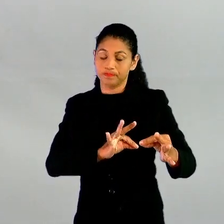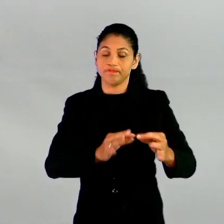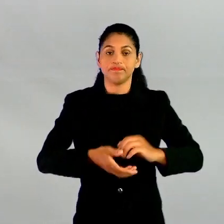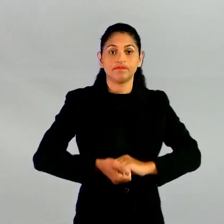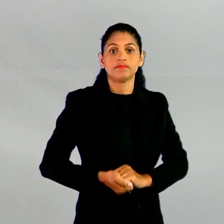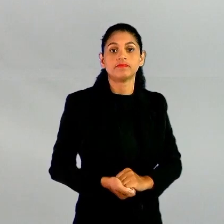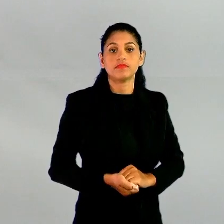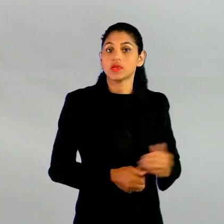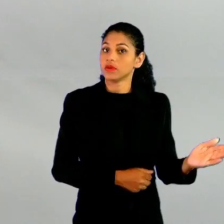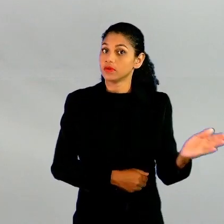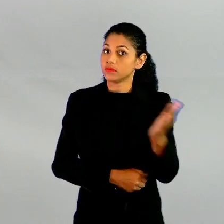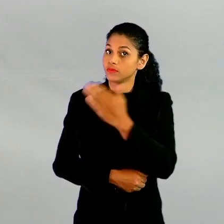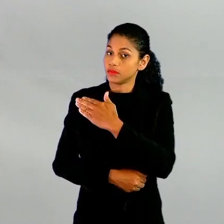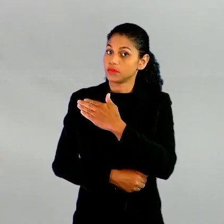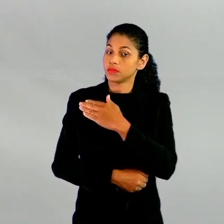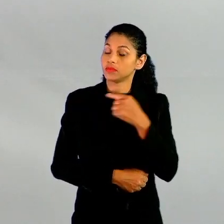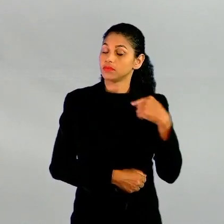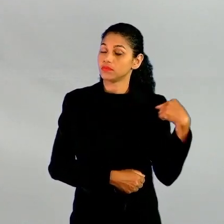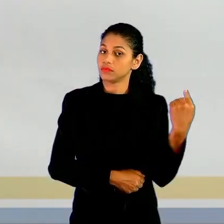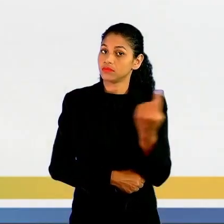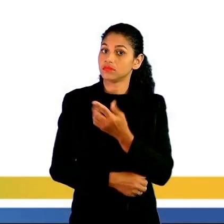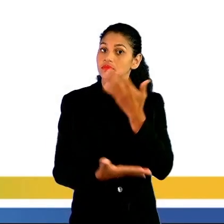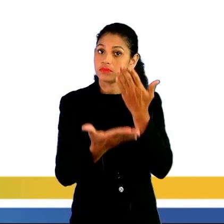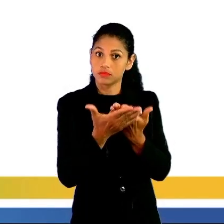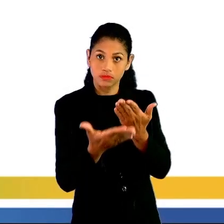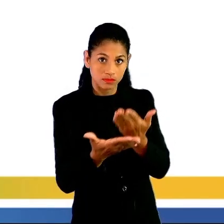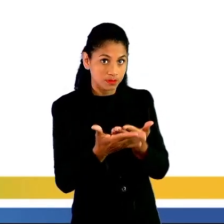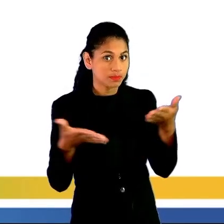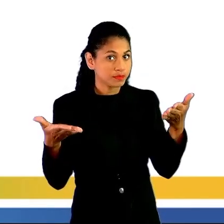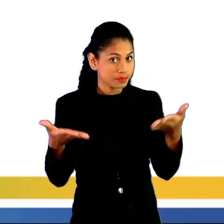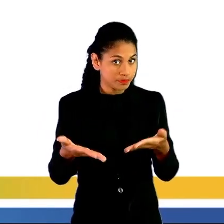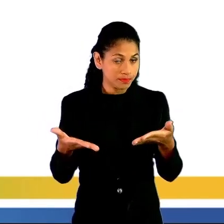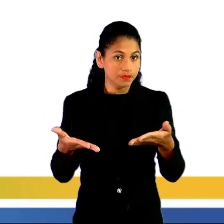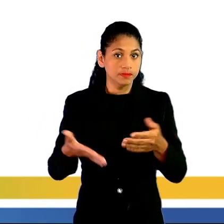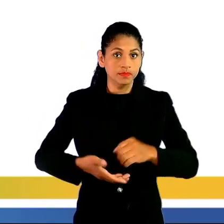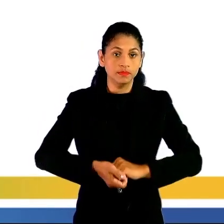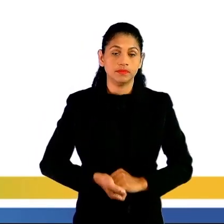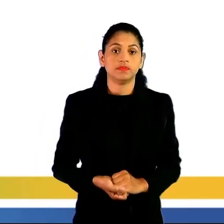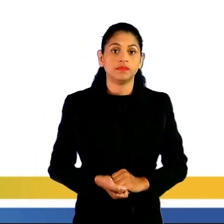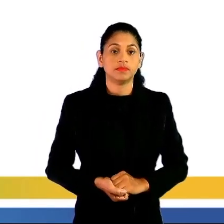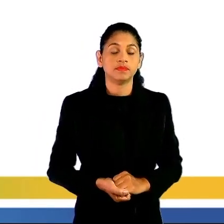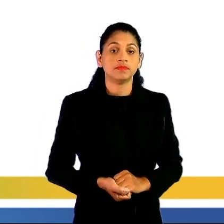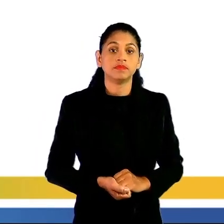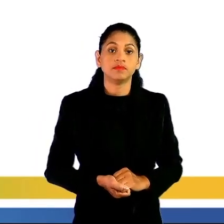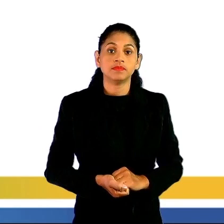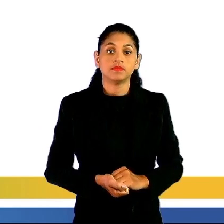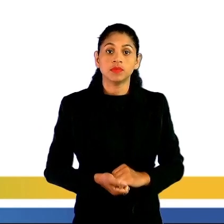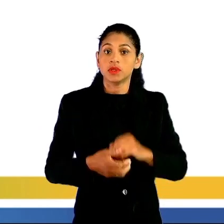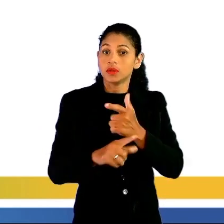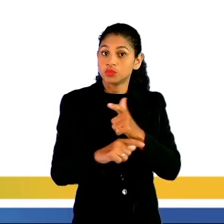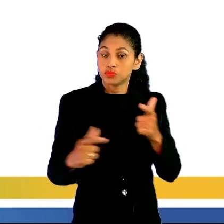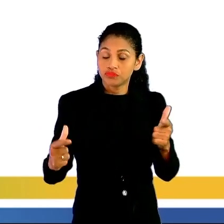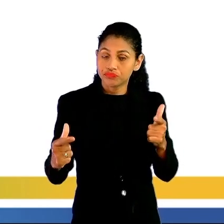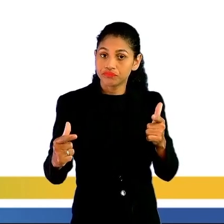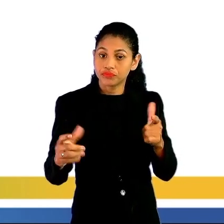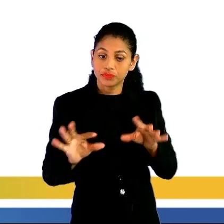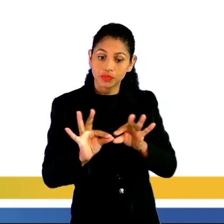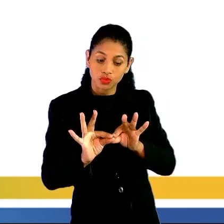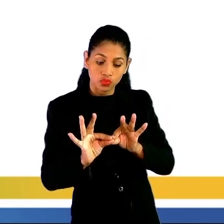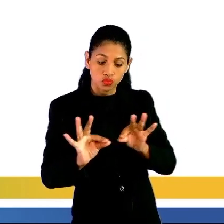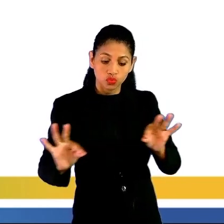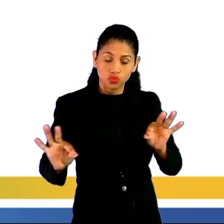perca de tempo, vamos à nossa aula de hoje. Vamos lá. Grandezas e Medidas.